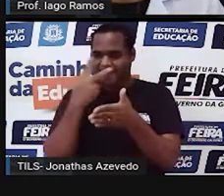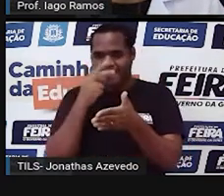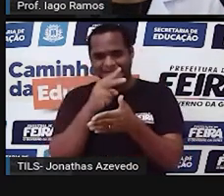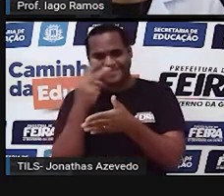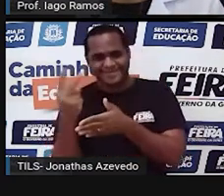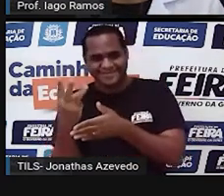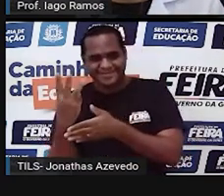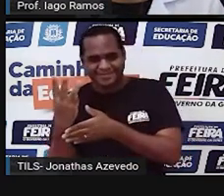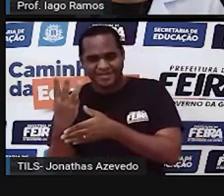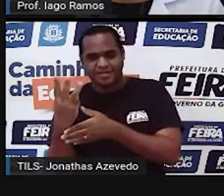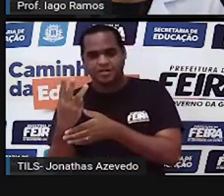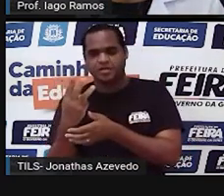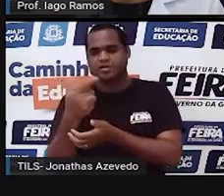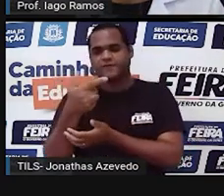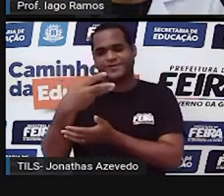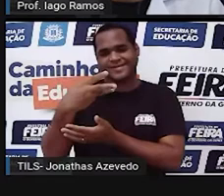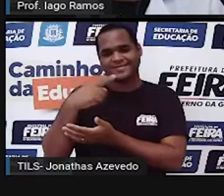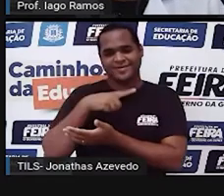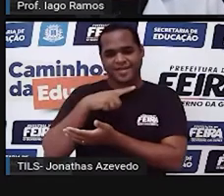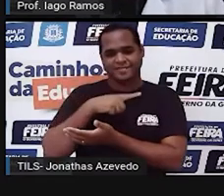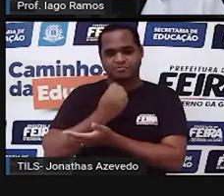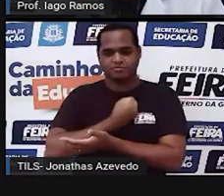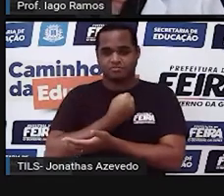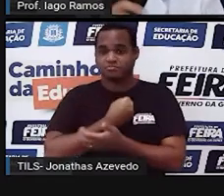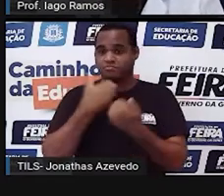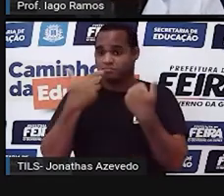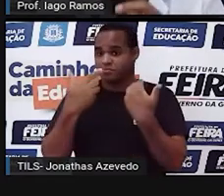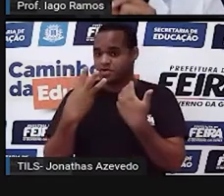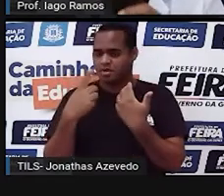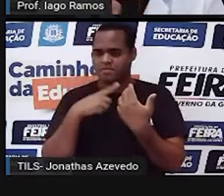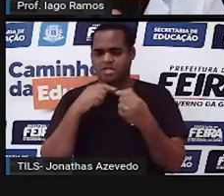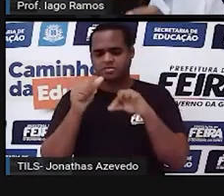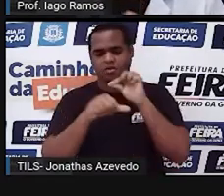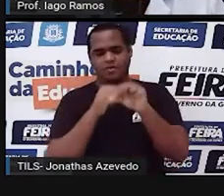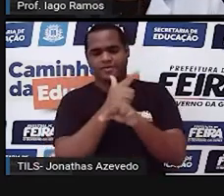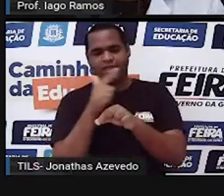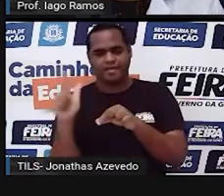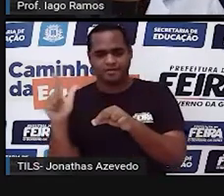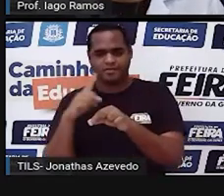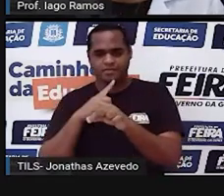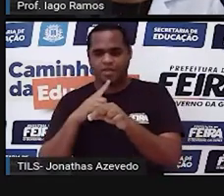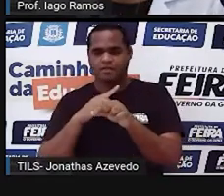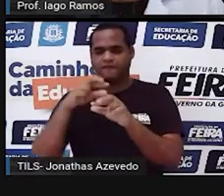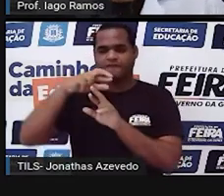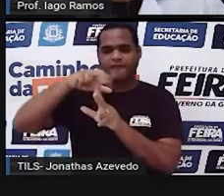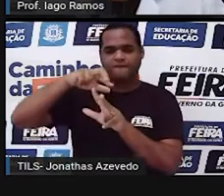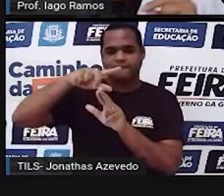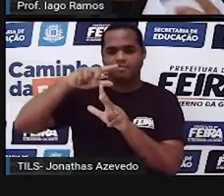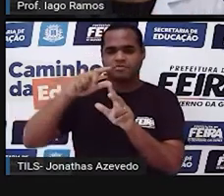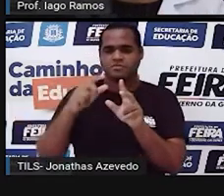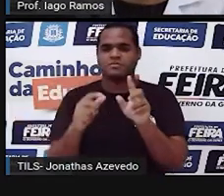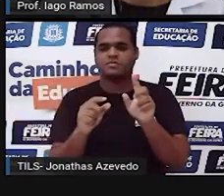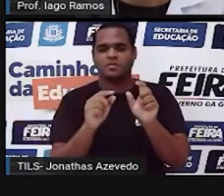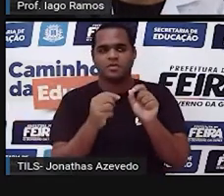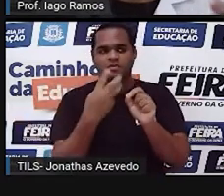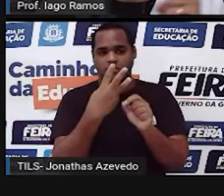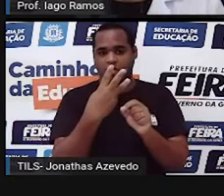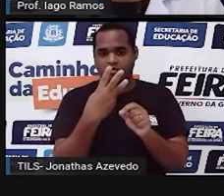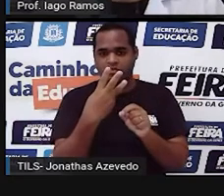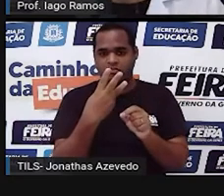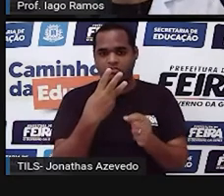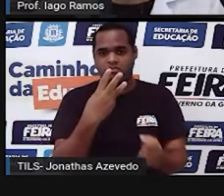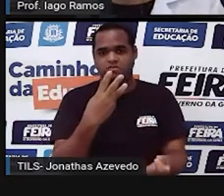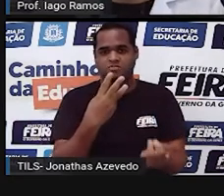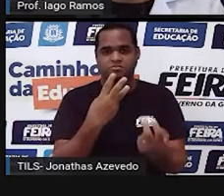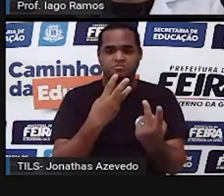eu tenho o número 23. Mas se eu troco de posição o 3 com o 2, coloco o 3 na frente e o